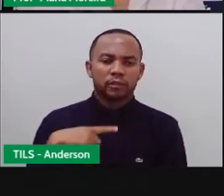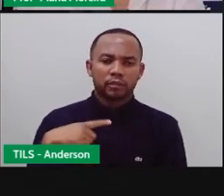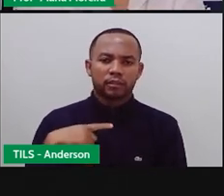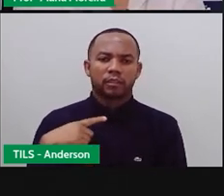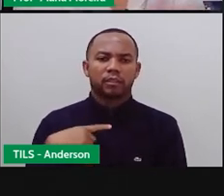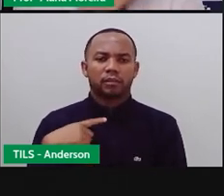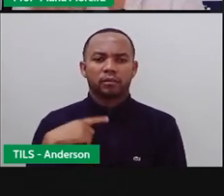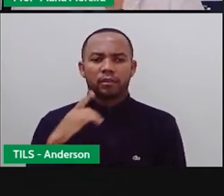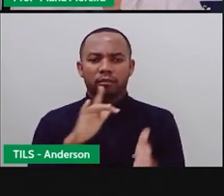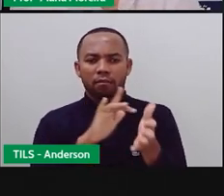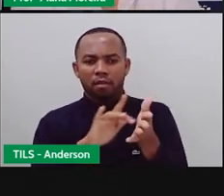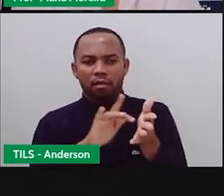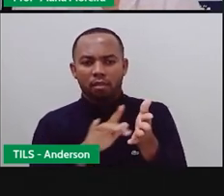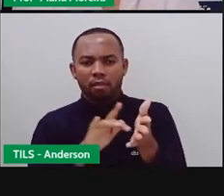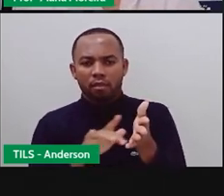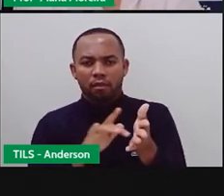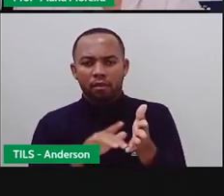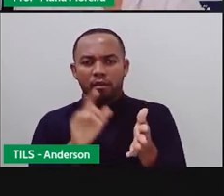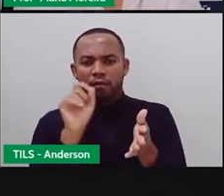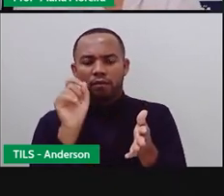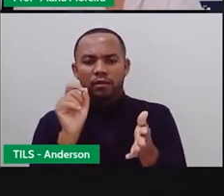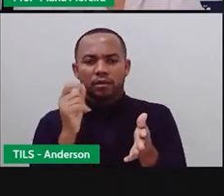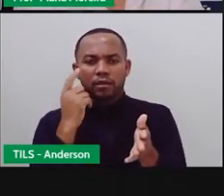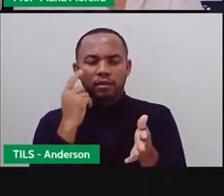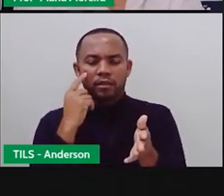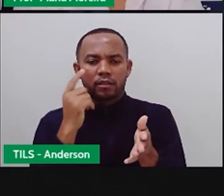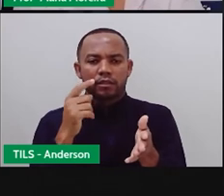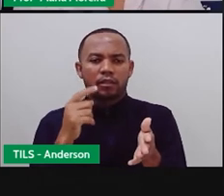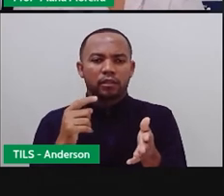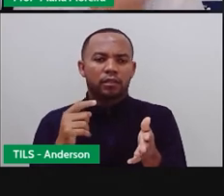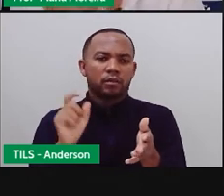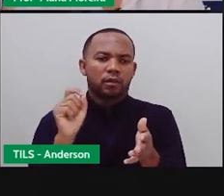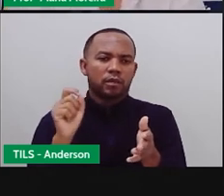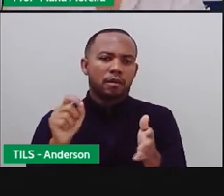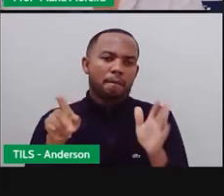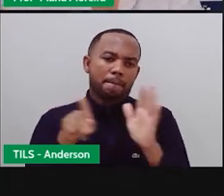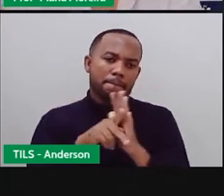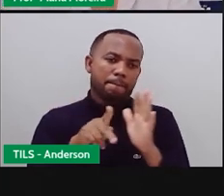blog do Velami, que também apresenta o Café das Seis, né? Que é um programa, né?